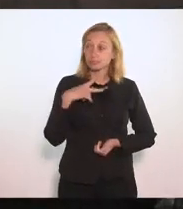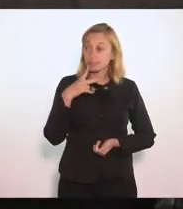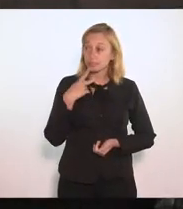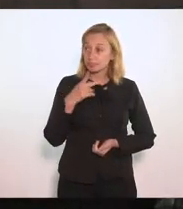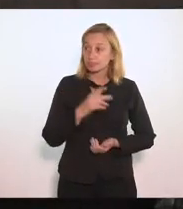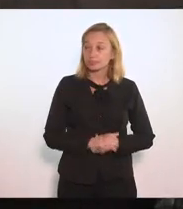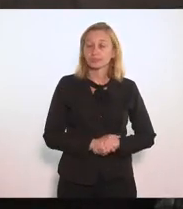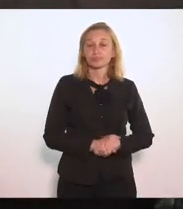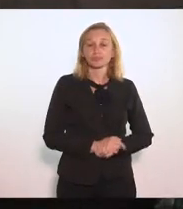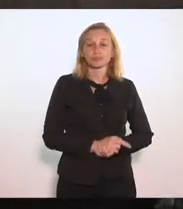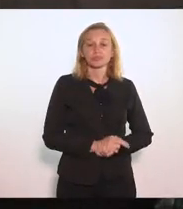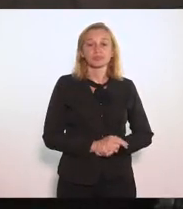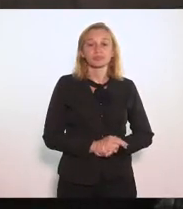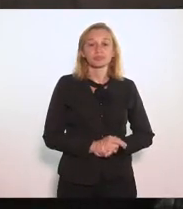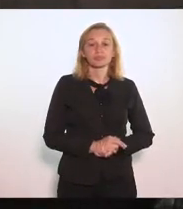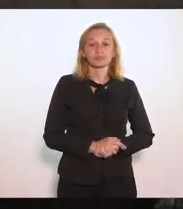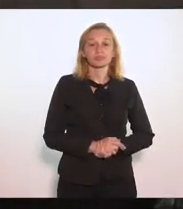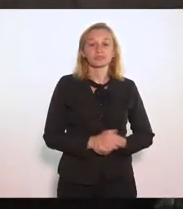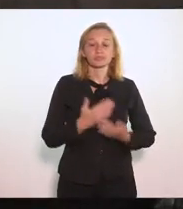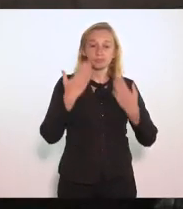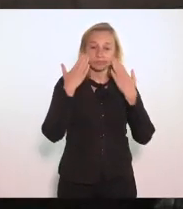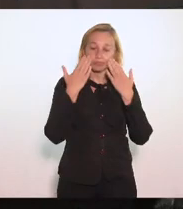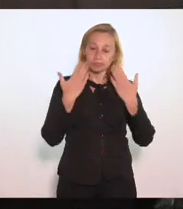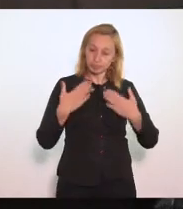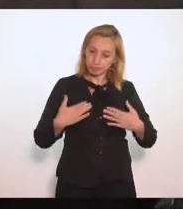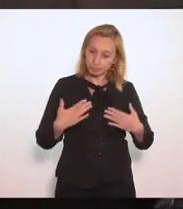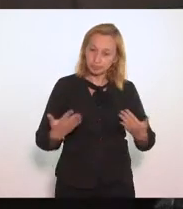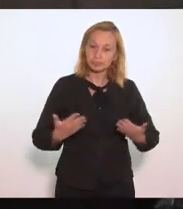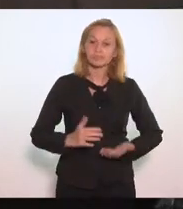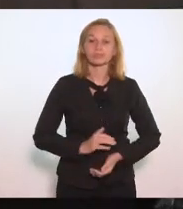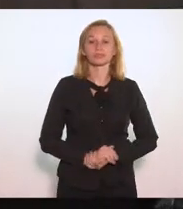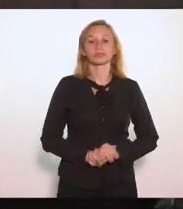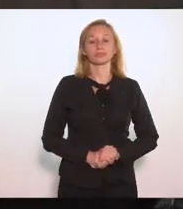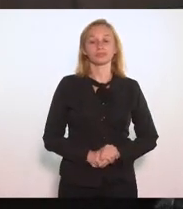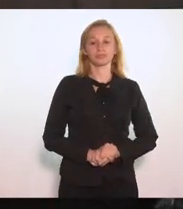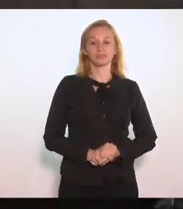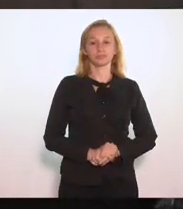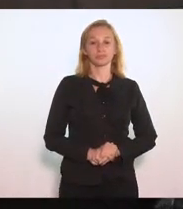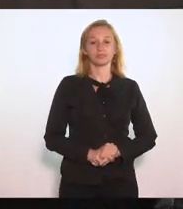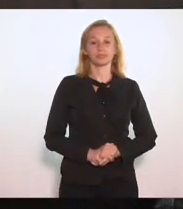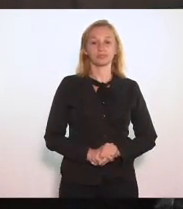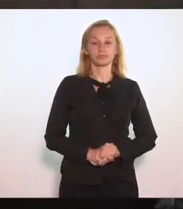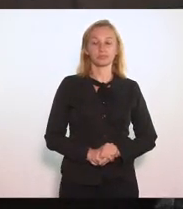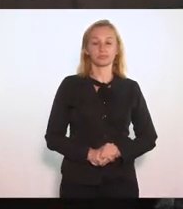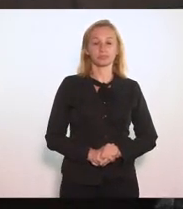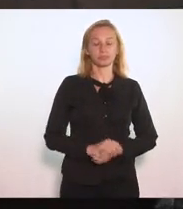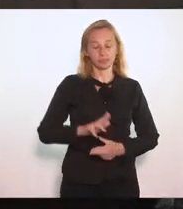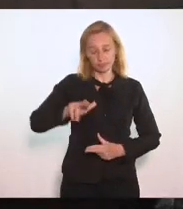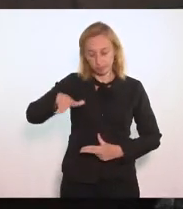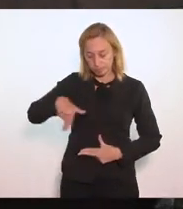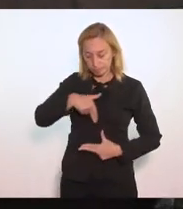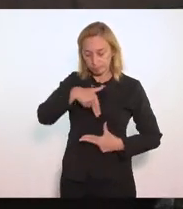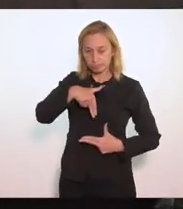Me apresentar E assumi A tribuna